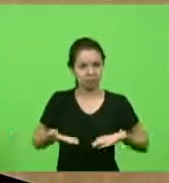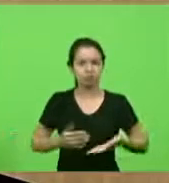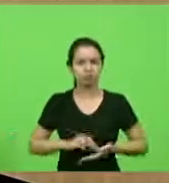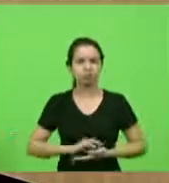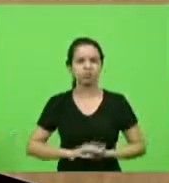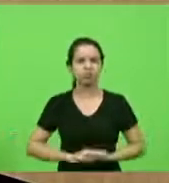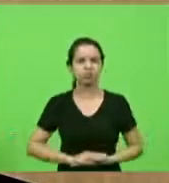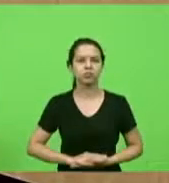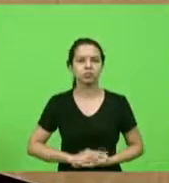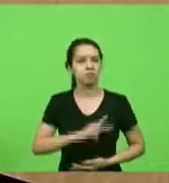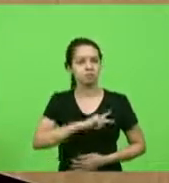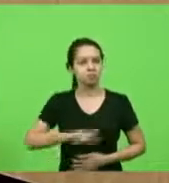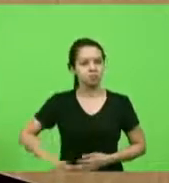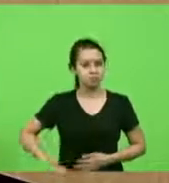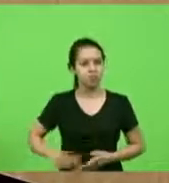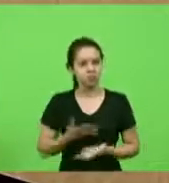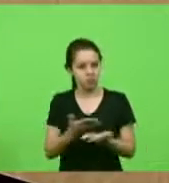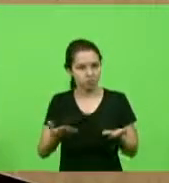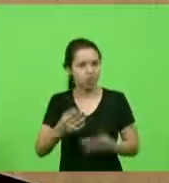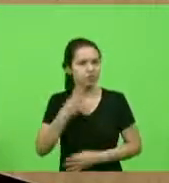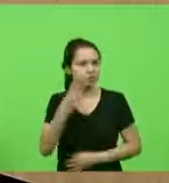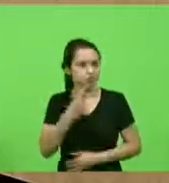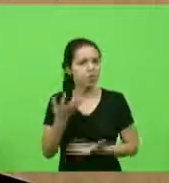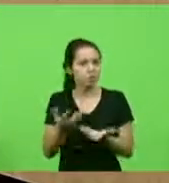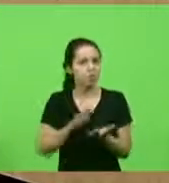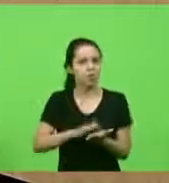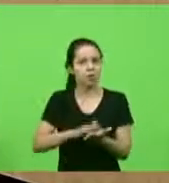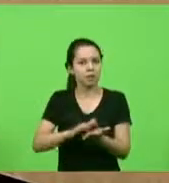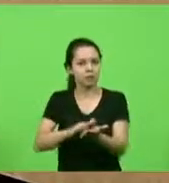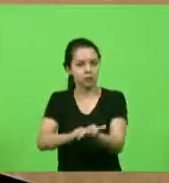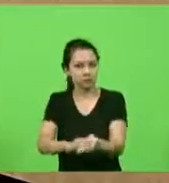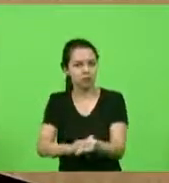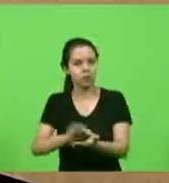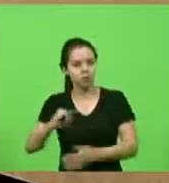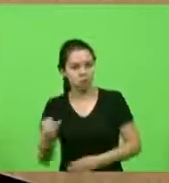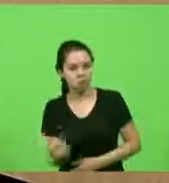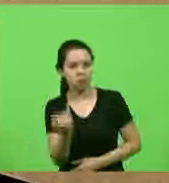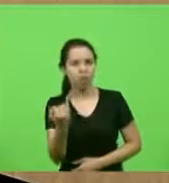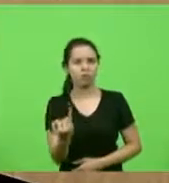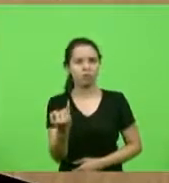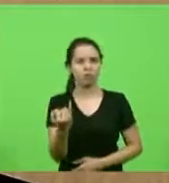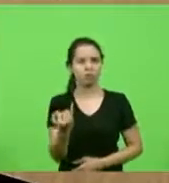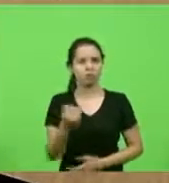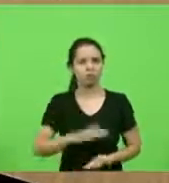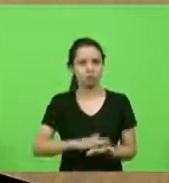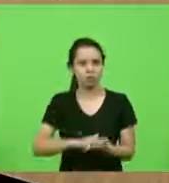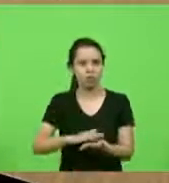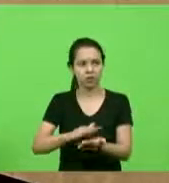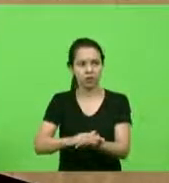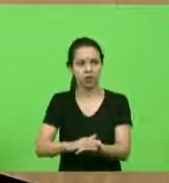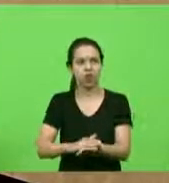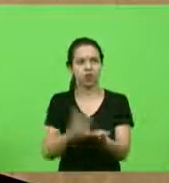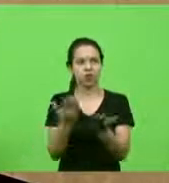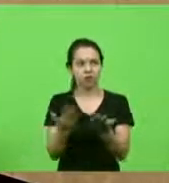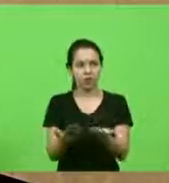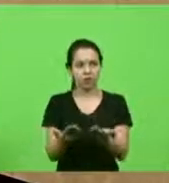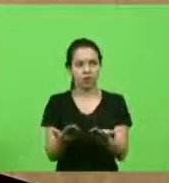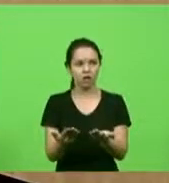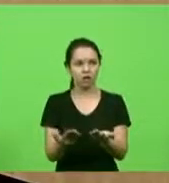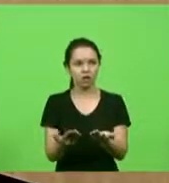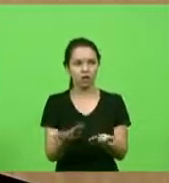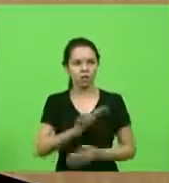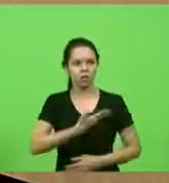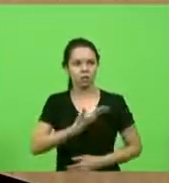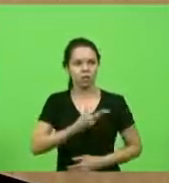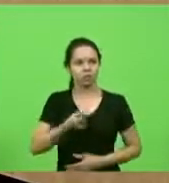senhor presidente, colegas deputados, quero parabenizar, aproveitar e parabenizar o colega, amigo de